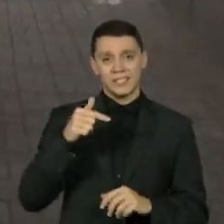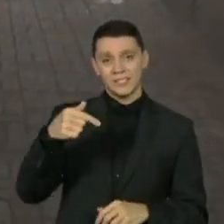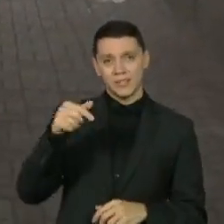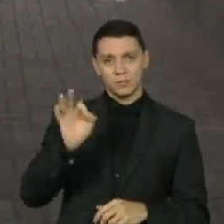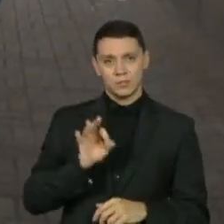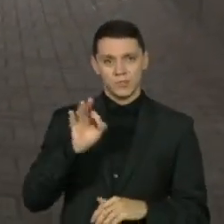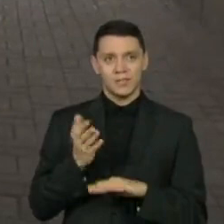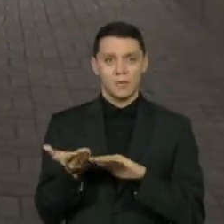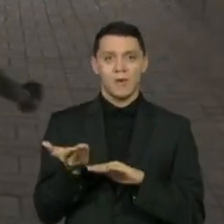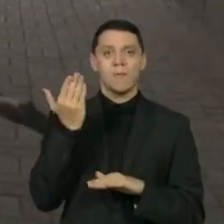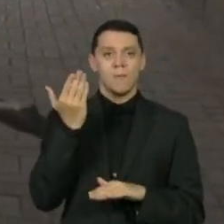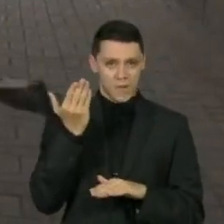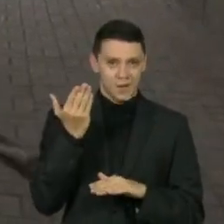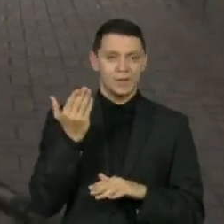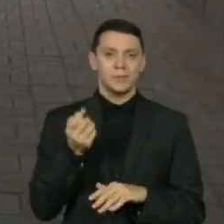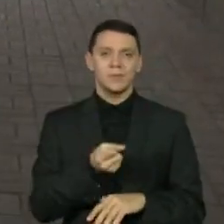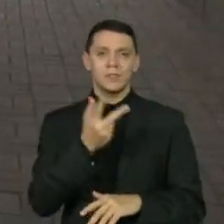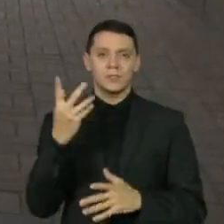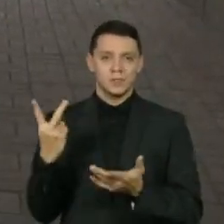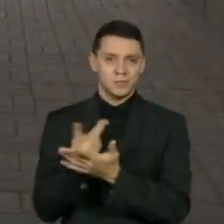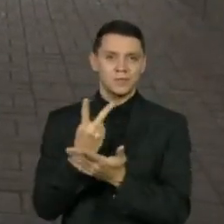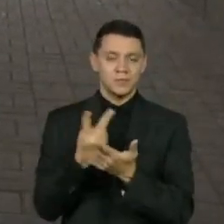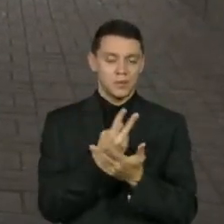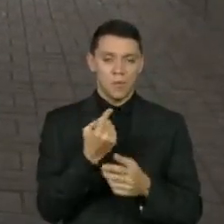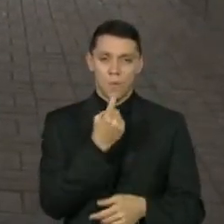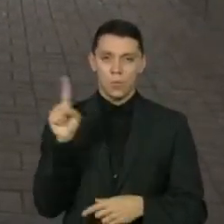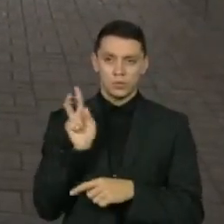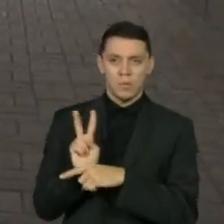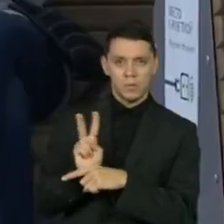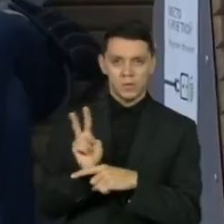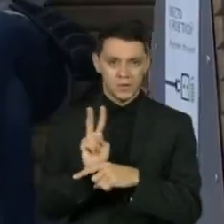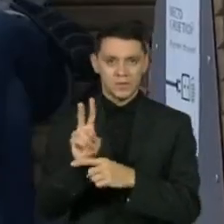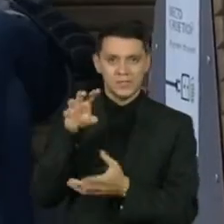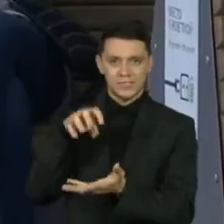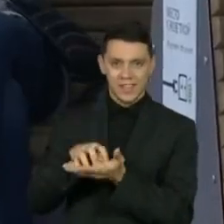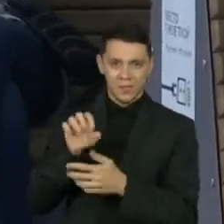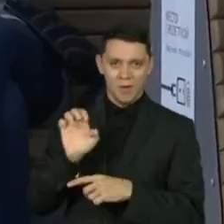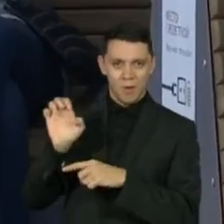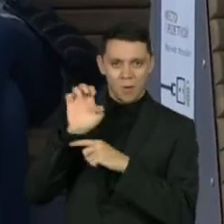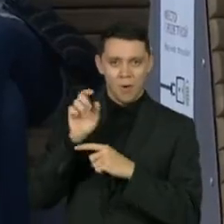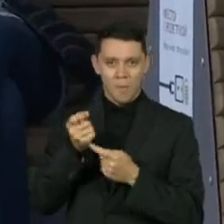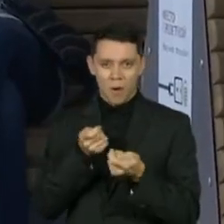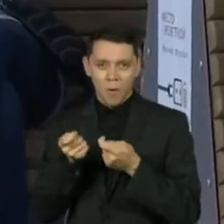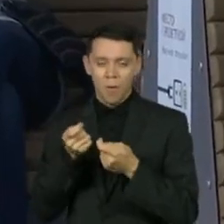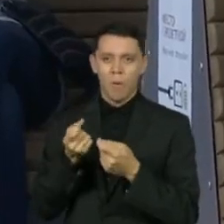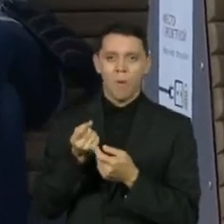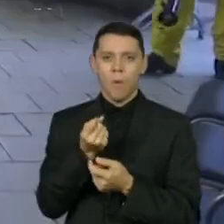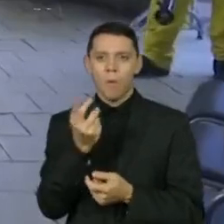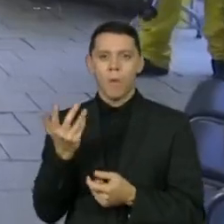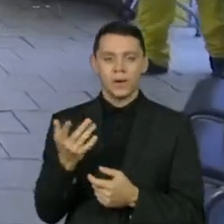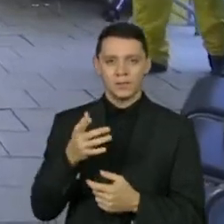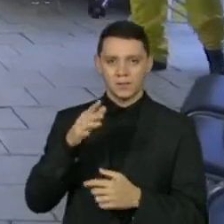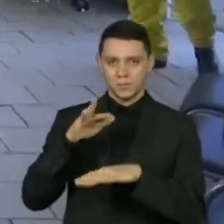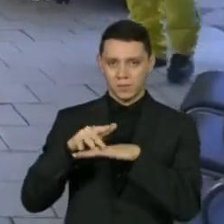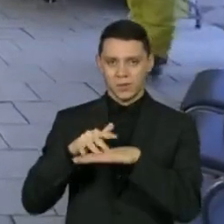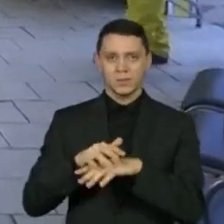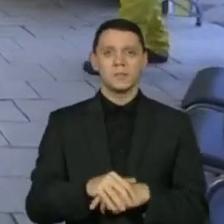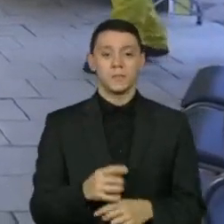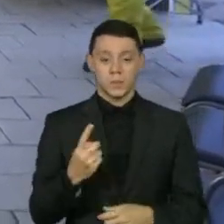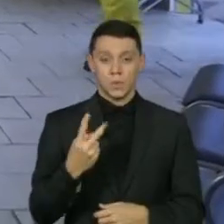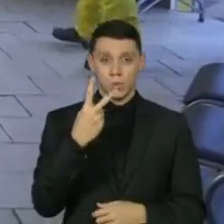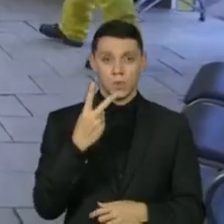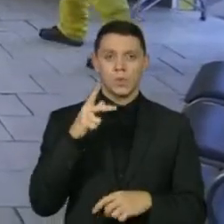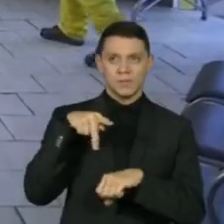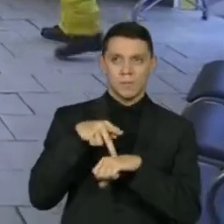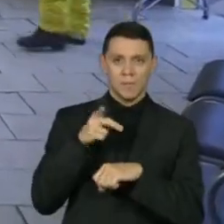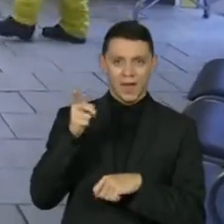última monitoração do Centro Europeu de Controle de Doenças. Doze países do continente registraram alta